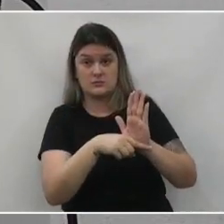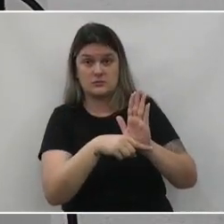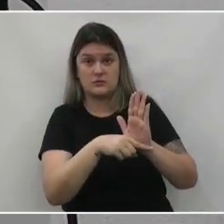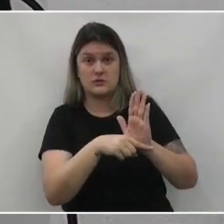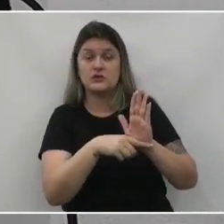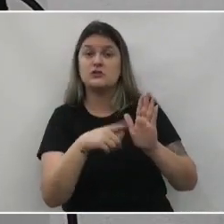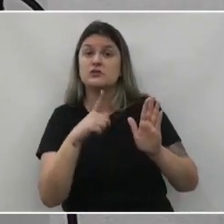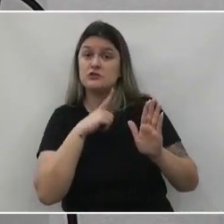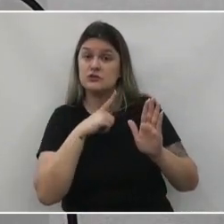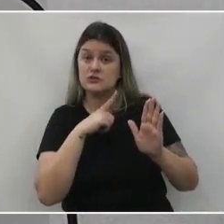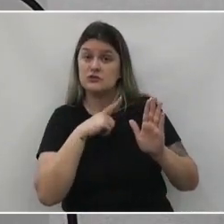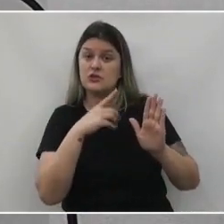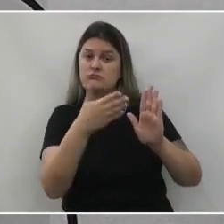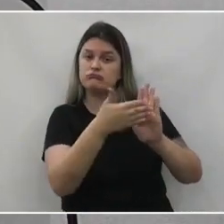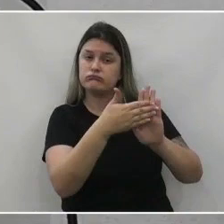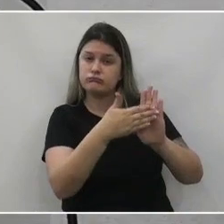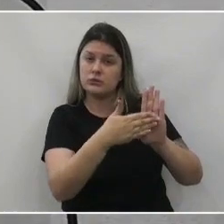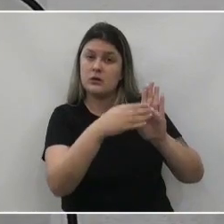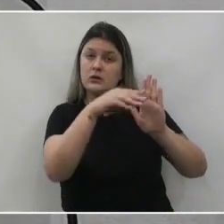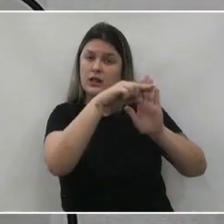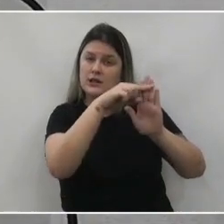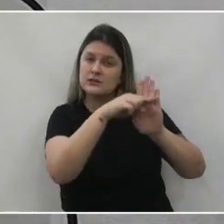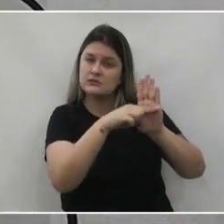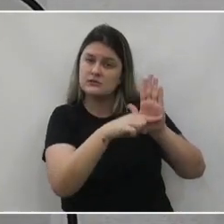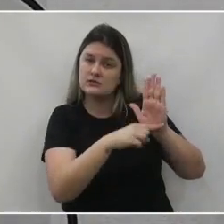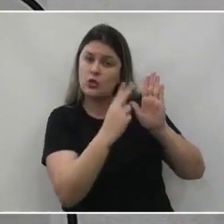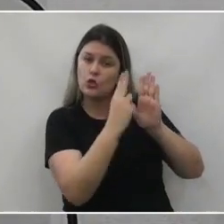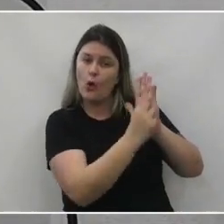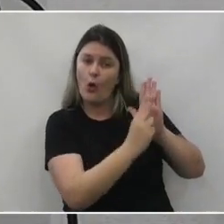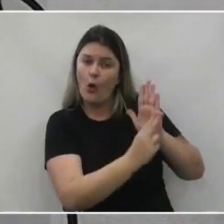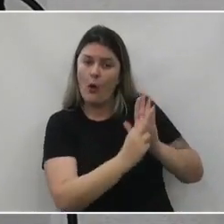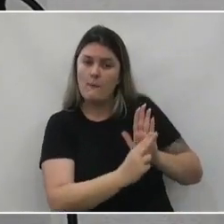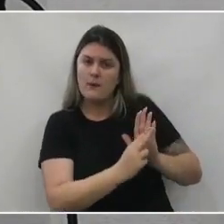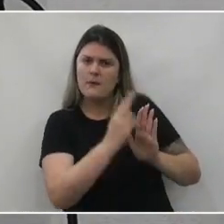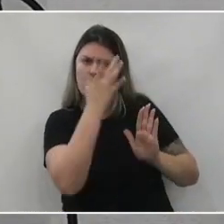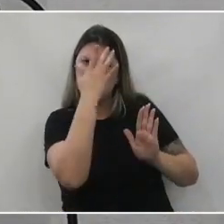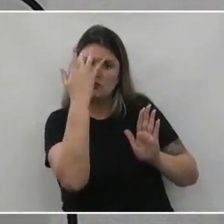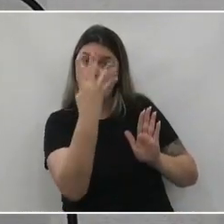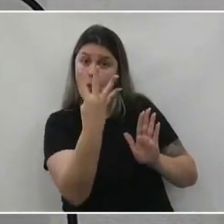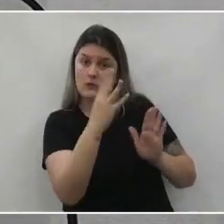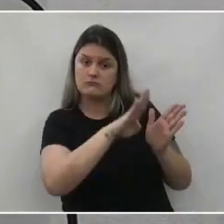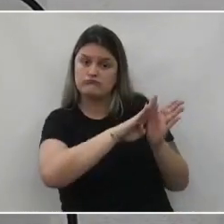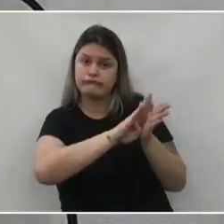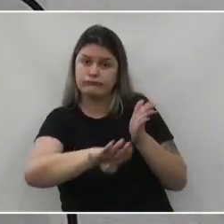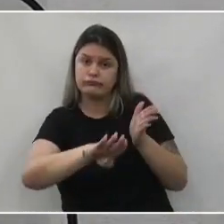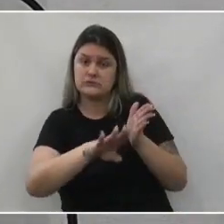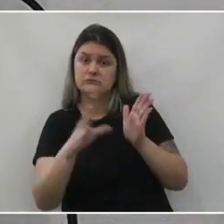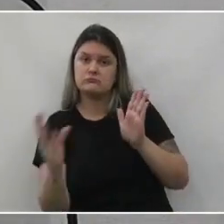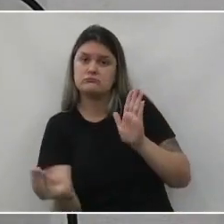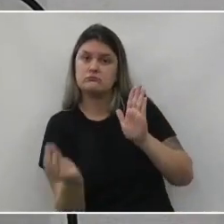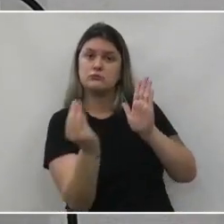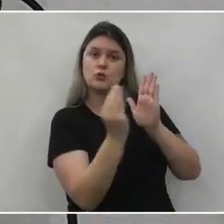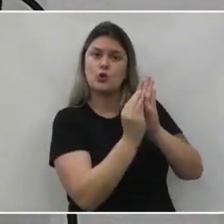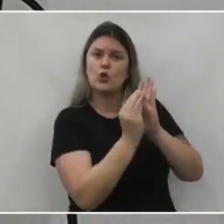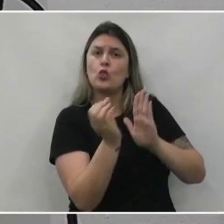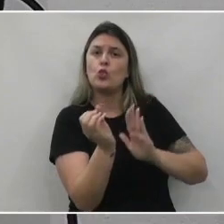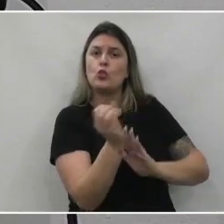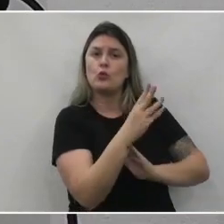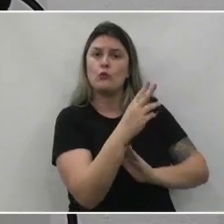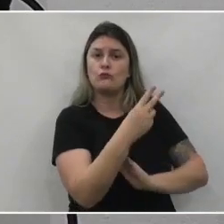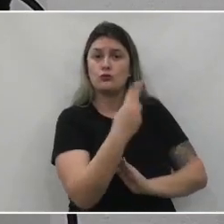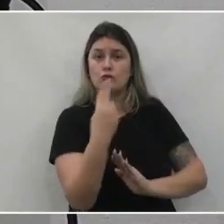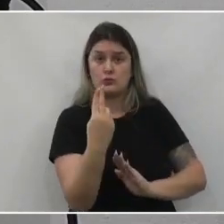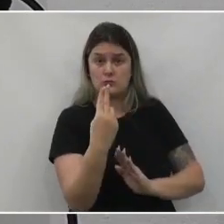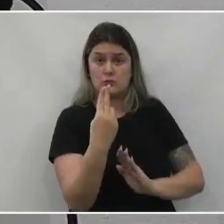que estariam sido, teriam sido tirados da lista sem consulta, sem falar com eles e incluído novos nomes no